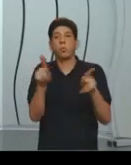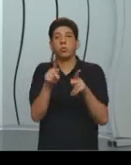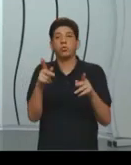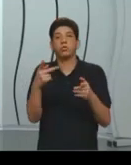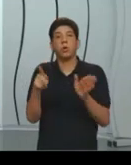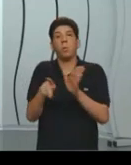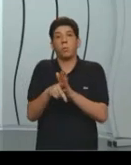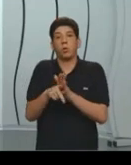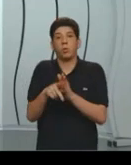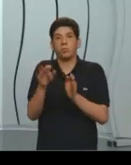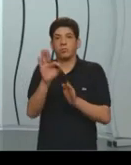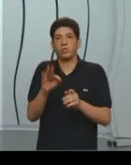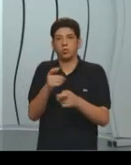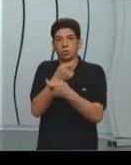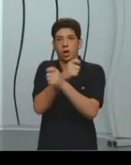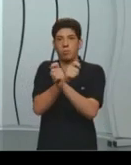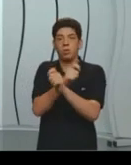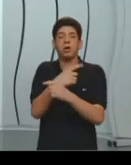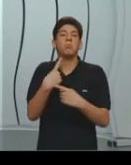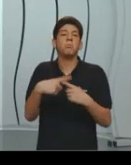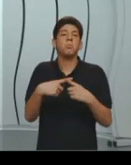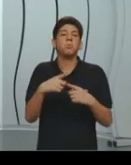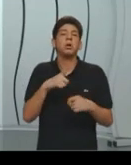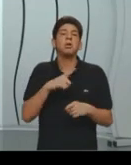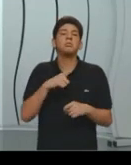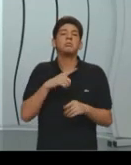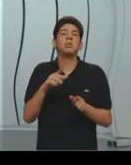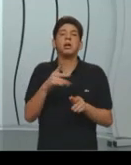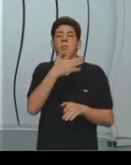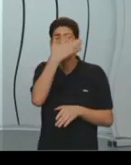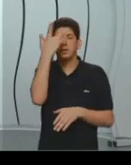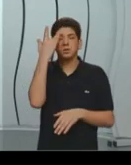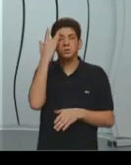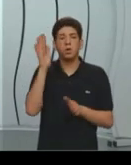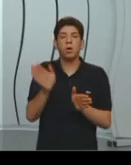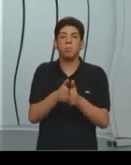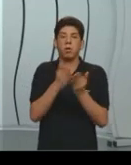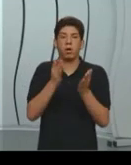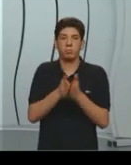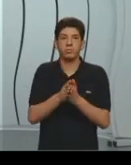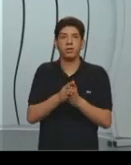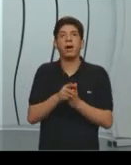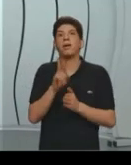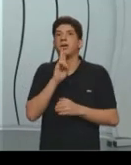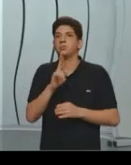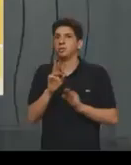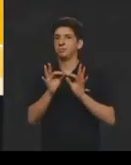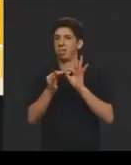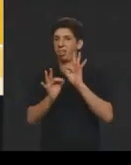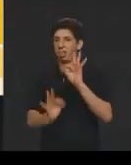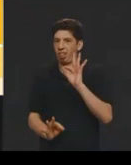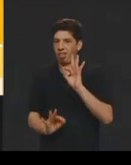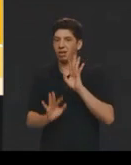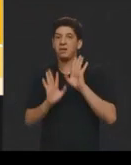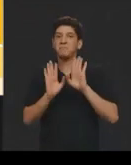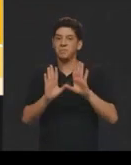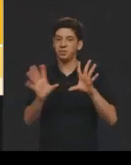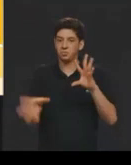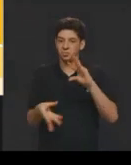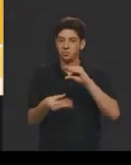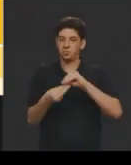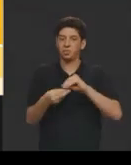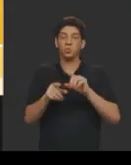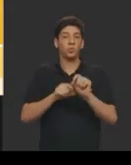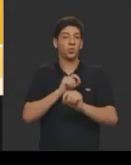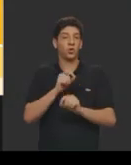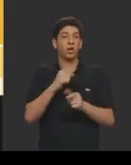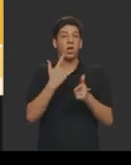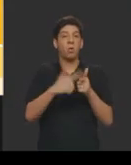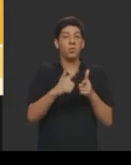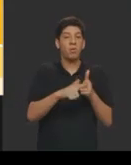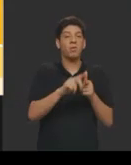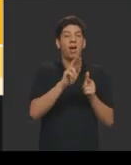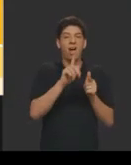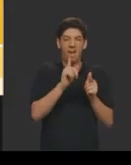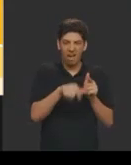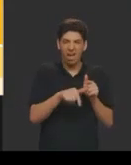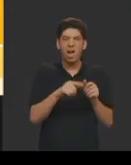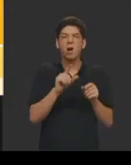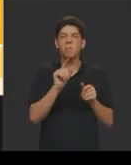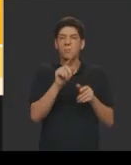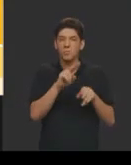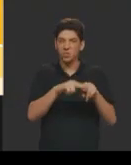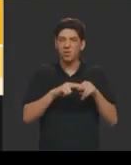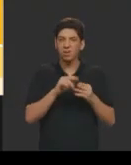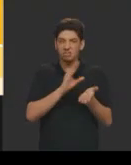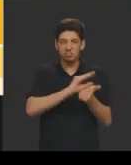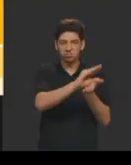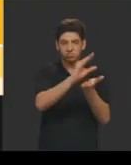e por que existe pessoas pobres, a resposta dele vai ser bem complexa, ele vai falar, o nosso problema não resulta da falta de recursos, mas sim da falta de